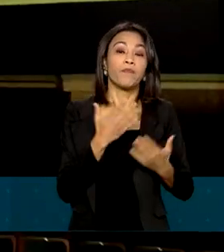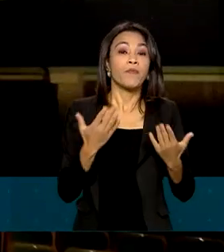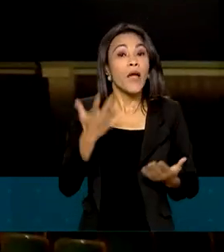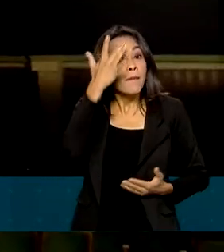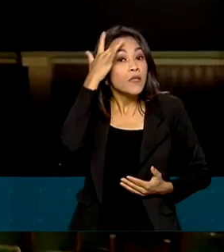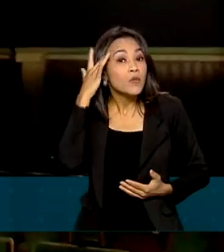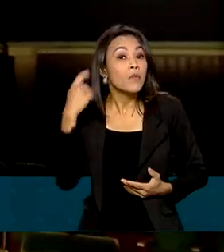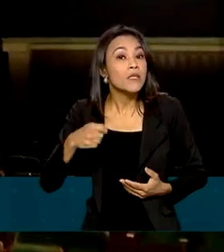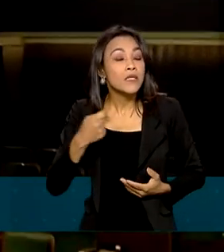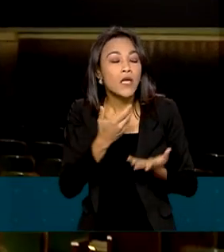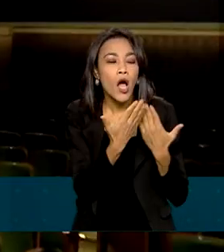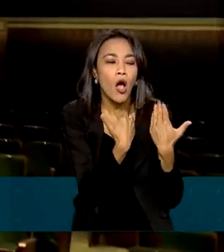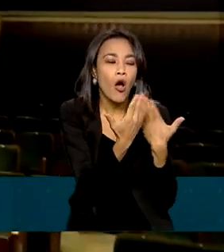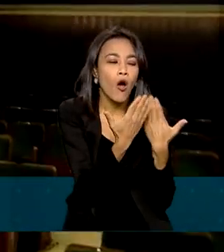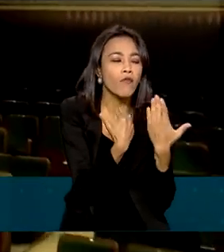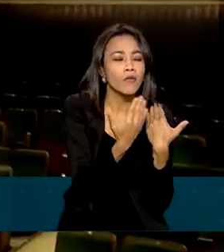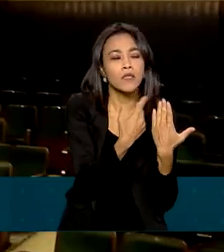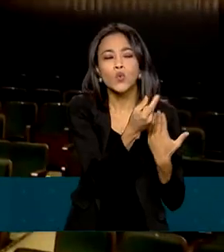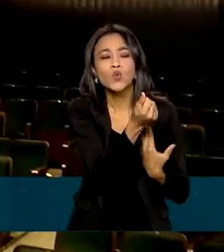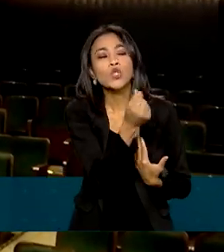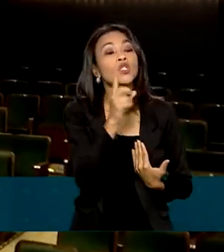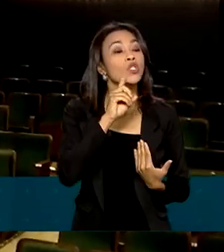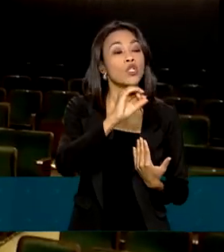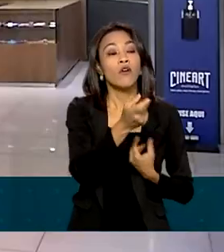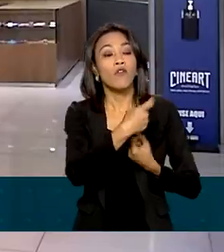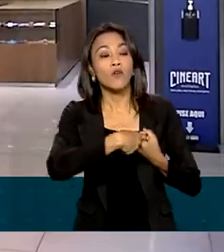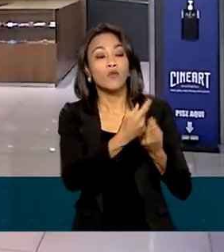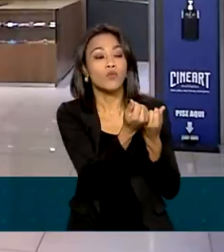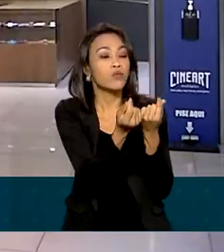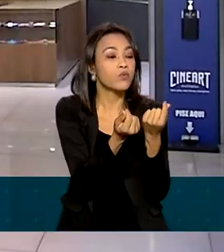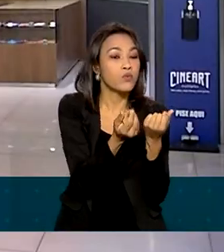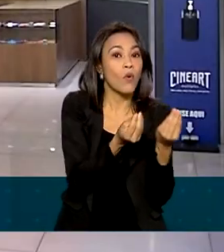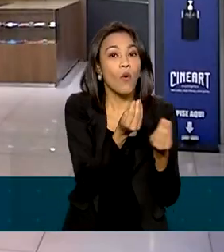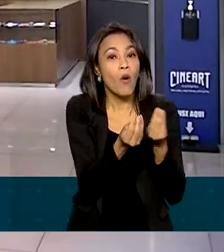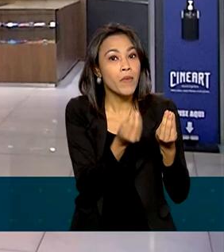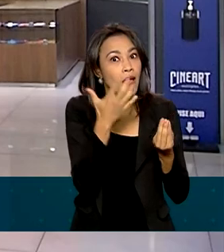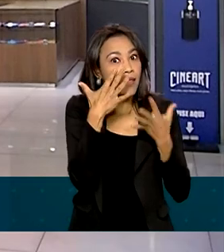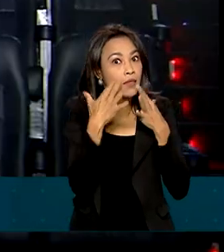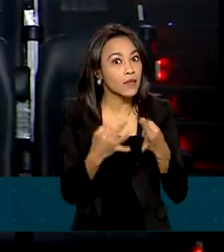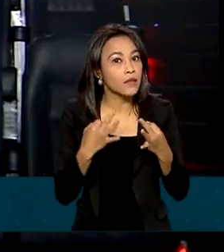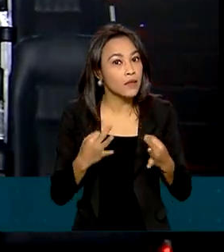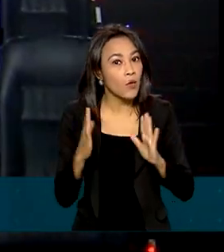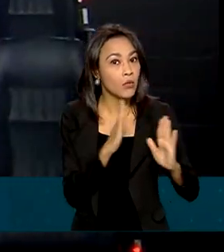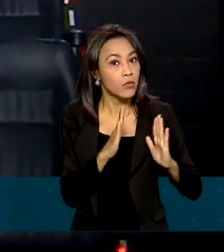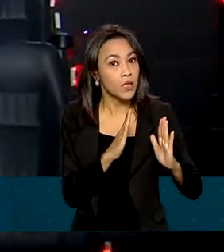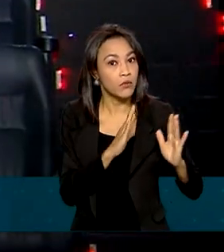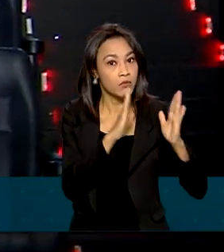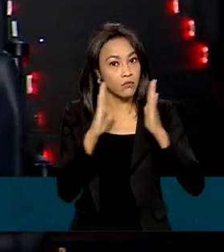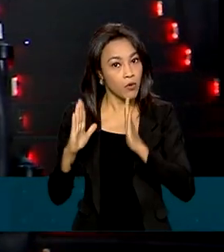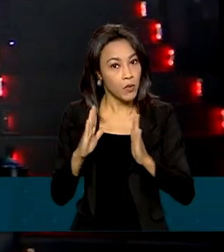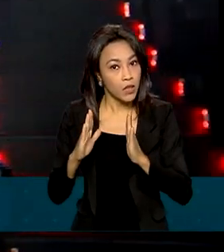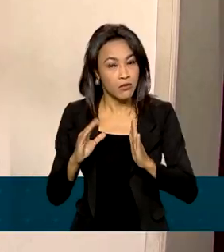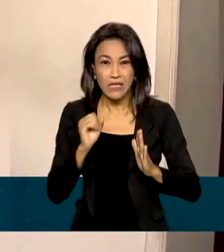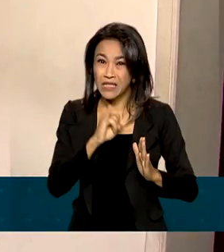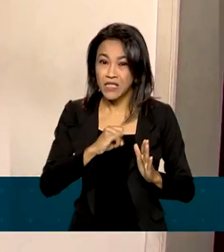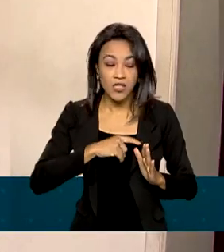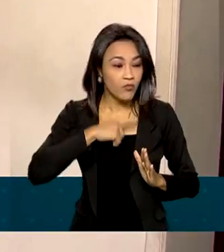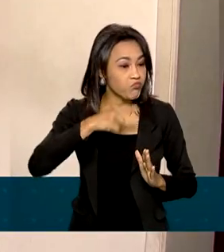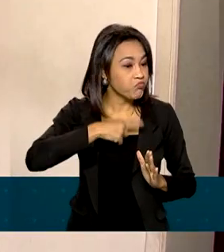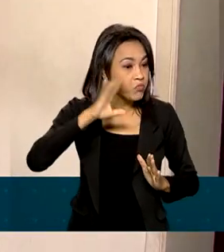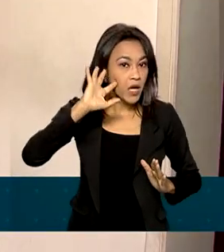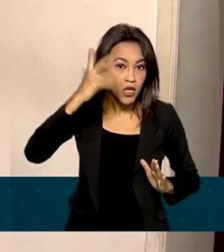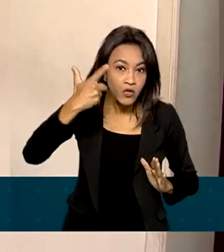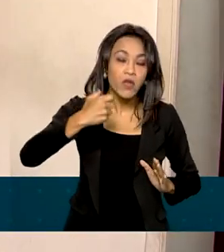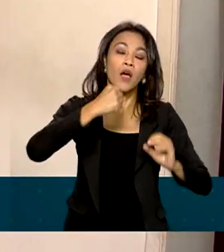negociar a data da devolução do dinheiro com a empresa e ficar atento aos prazos. Se não houver acordo, poderá